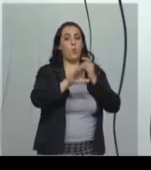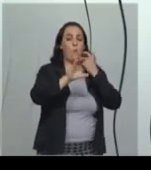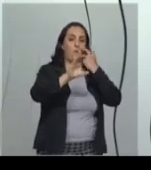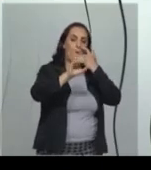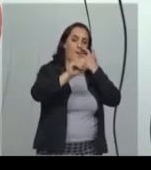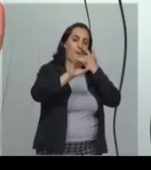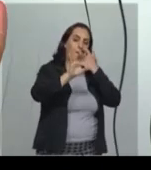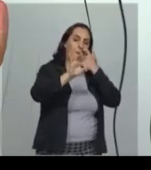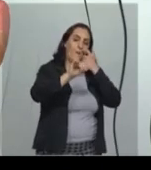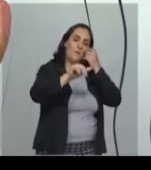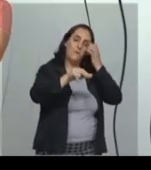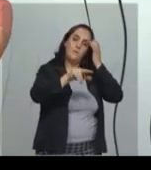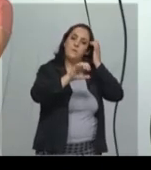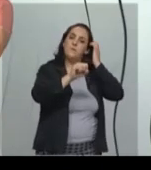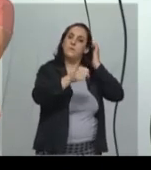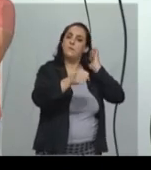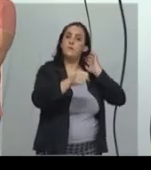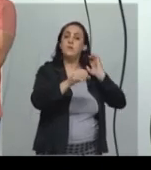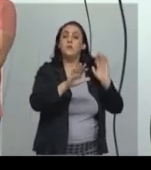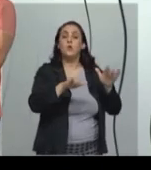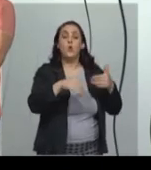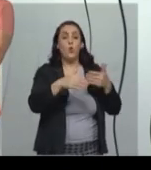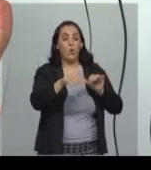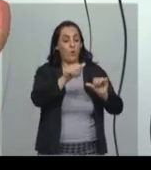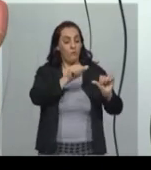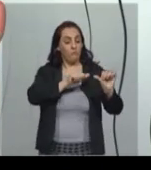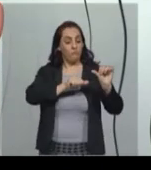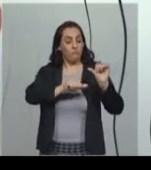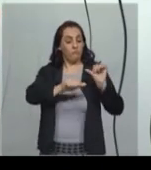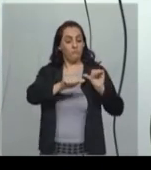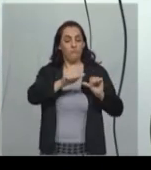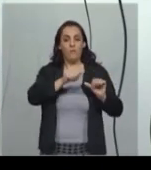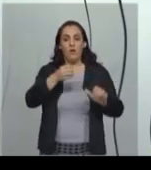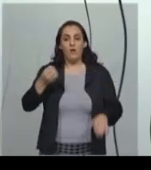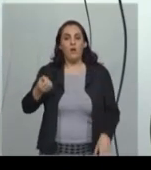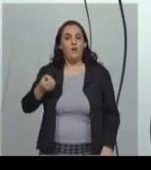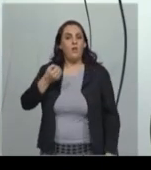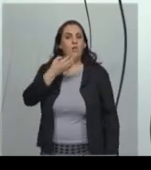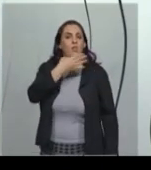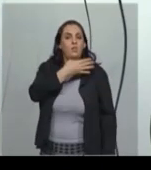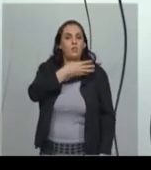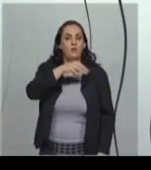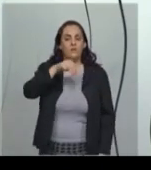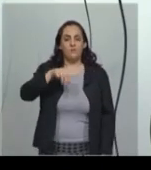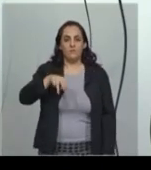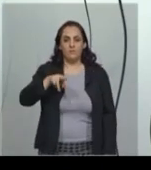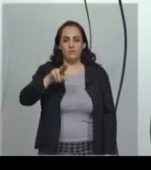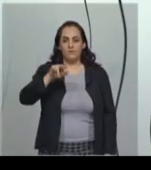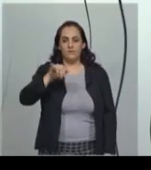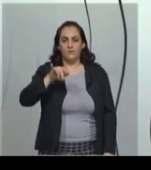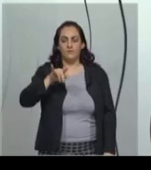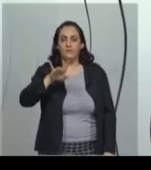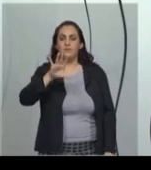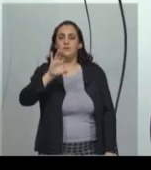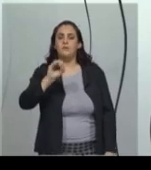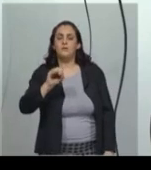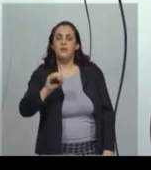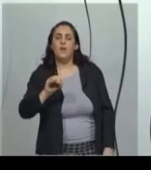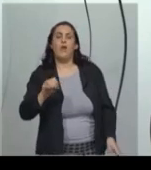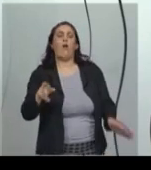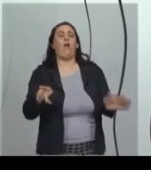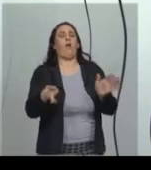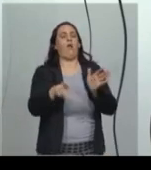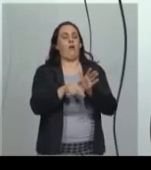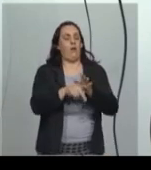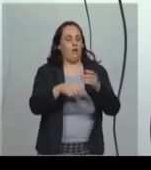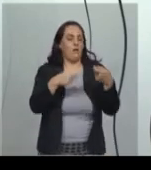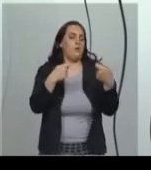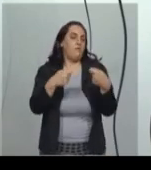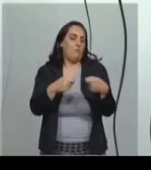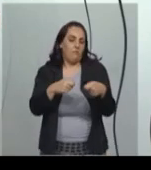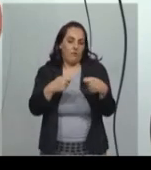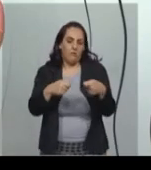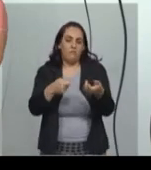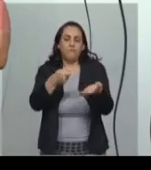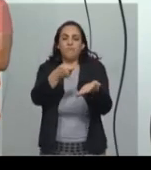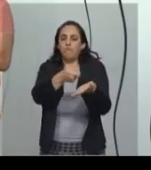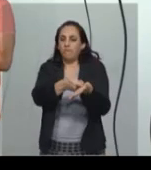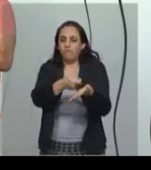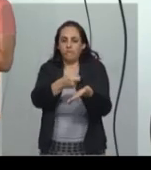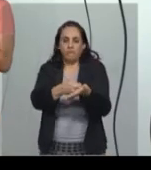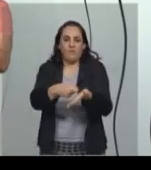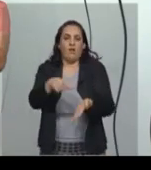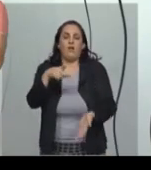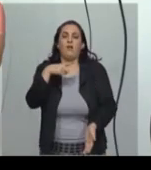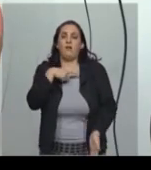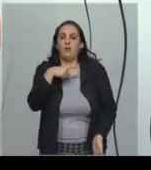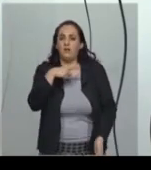município. Ao compor um novo município, é fundado esse município, vai ter que ter uma prefeitura, vai ter que ter uma câmara